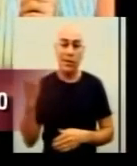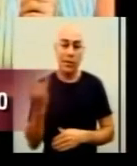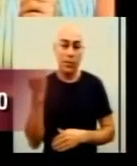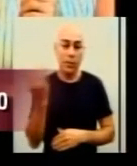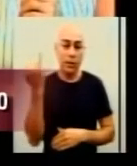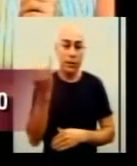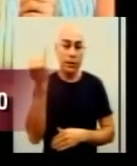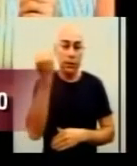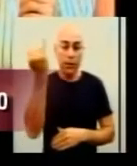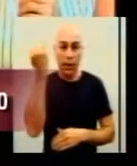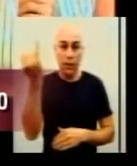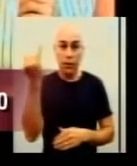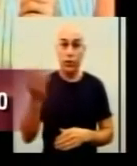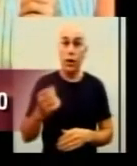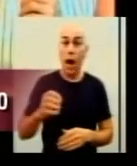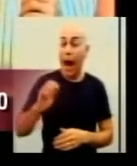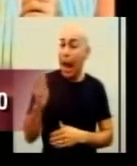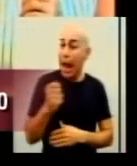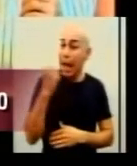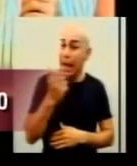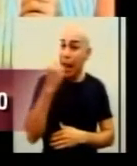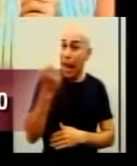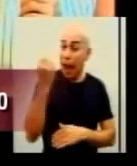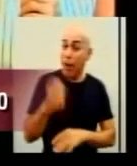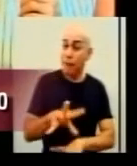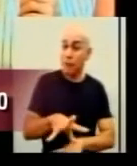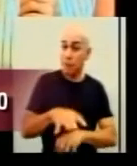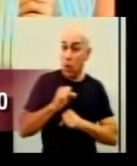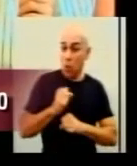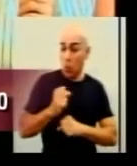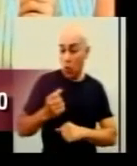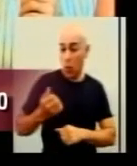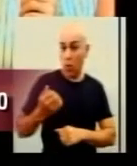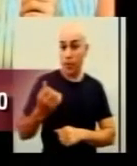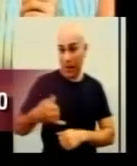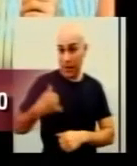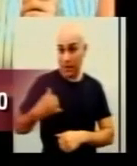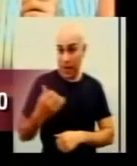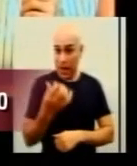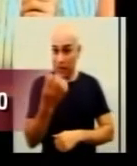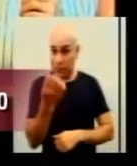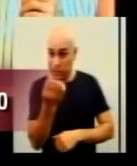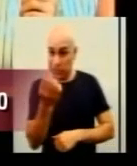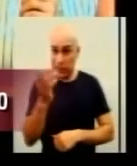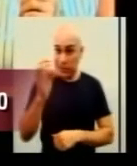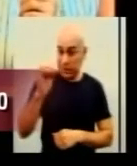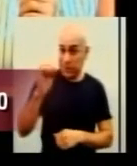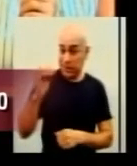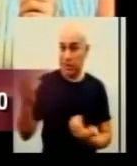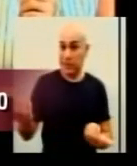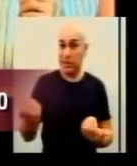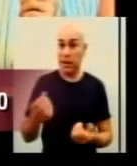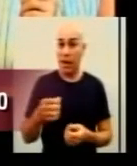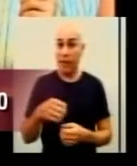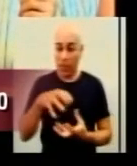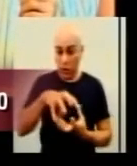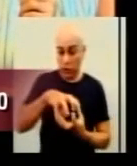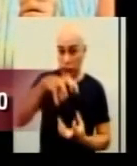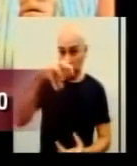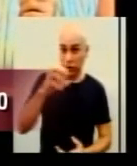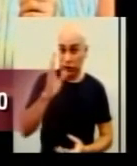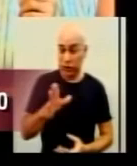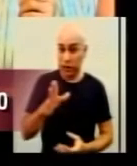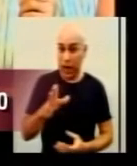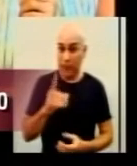a gente ver essa gravidade realmente nessa faixa etária, que quando uma pessoa nessa idade, ela é